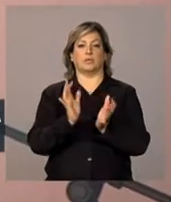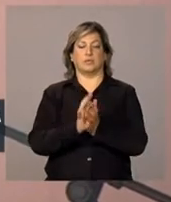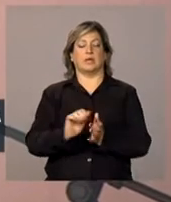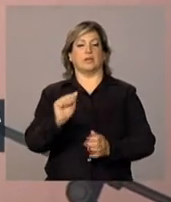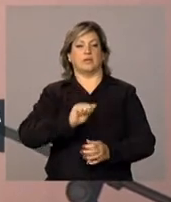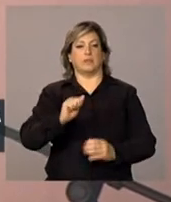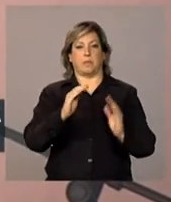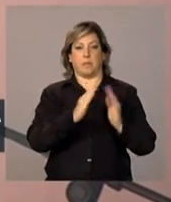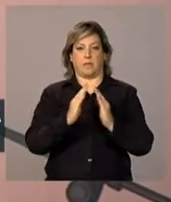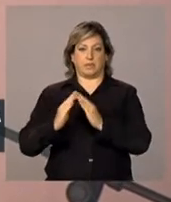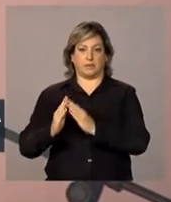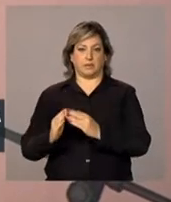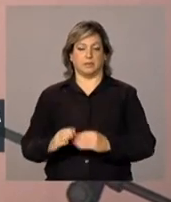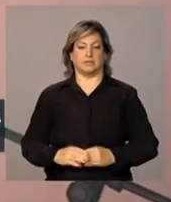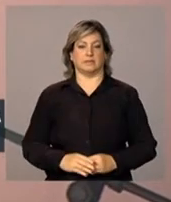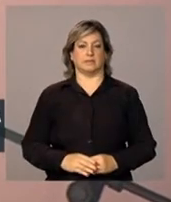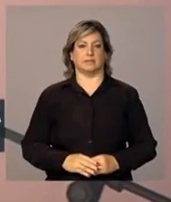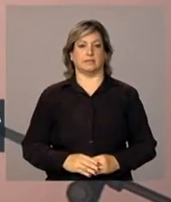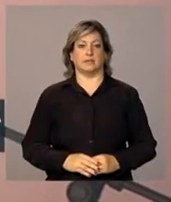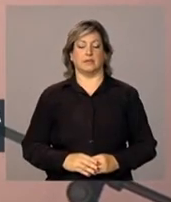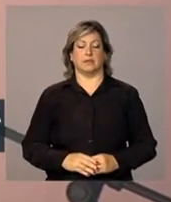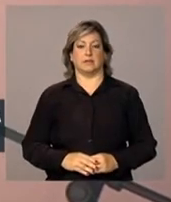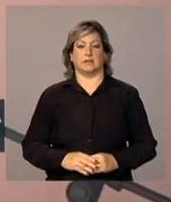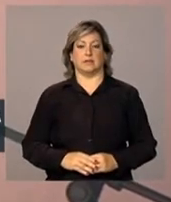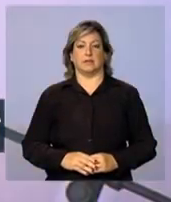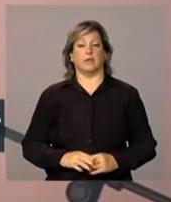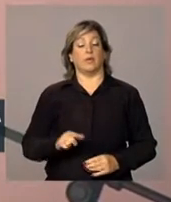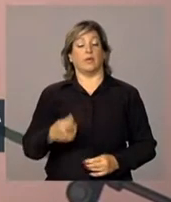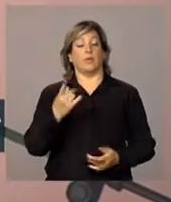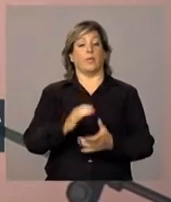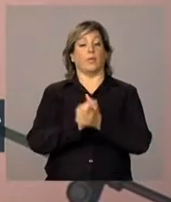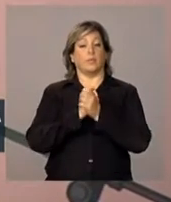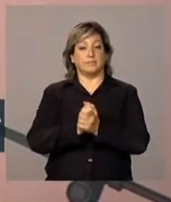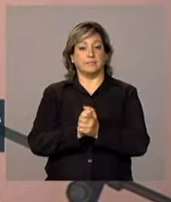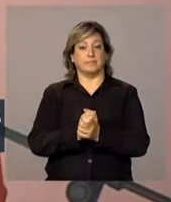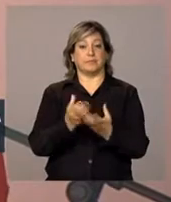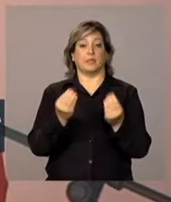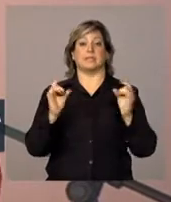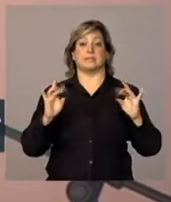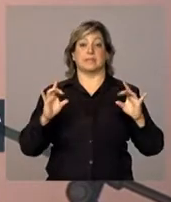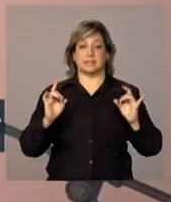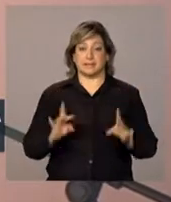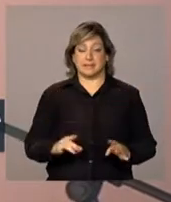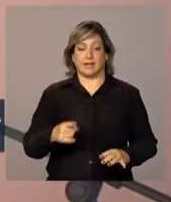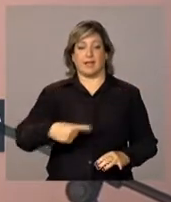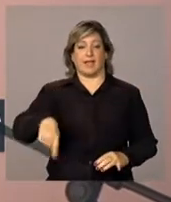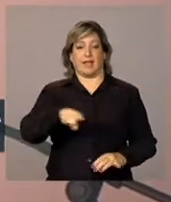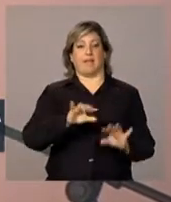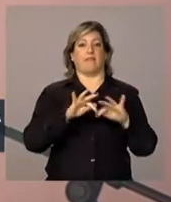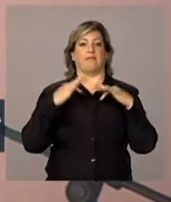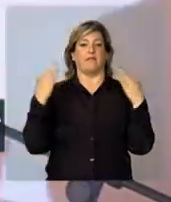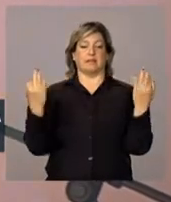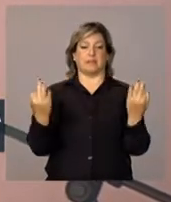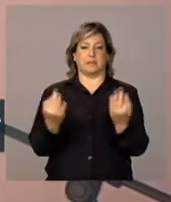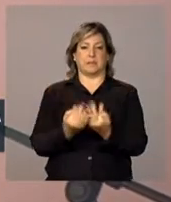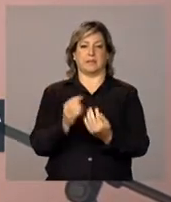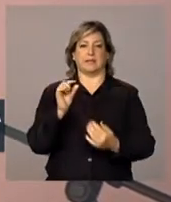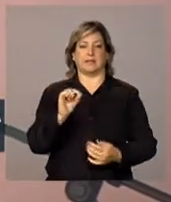de Moradores. Um cumprimento muito especial às famílias da